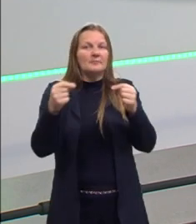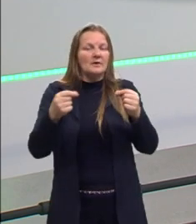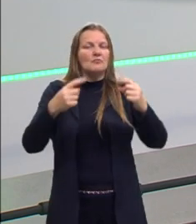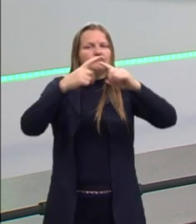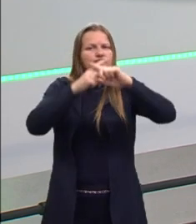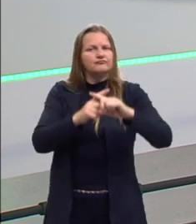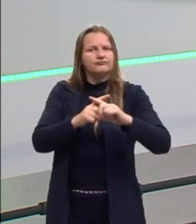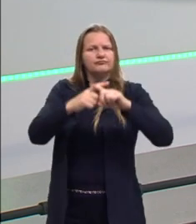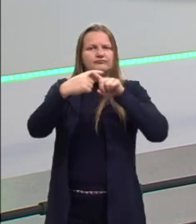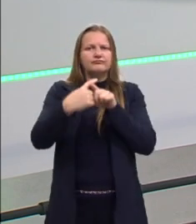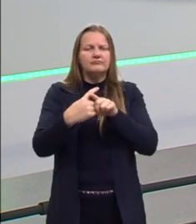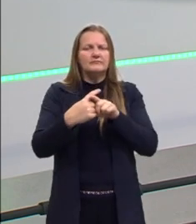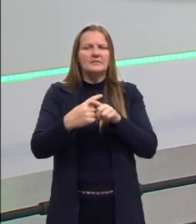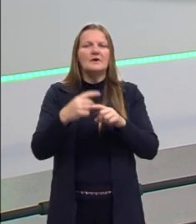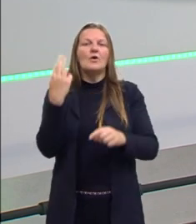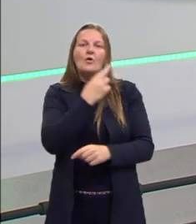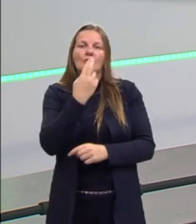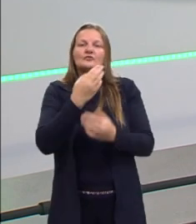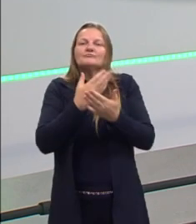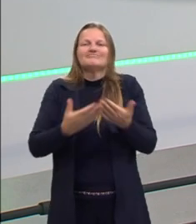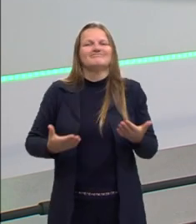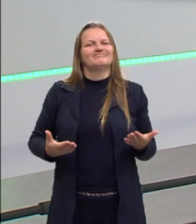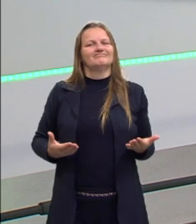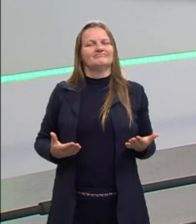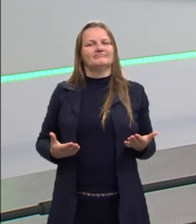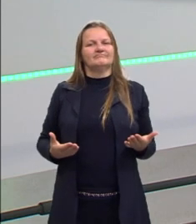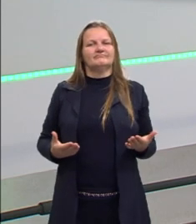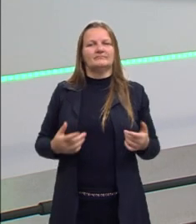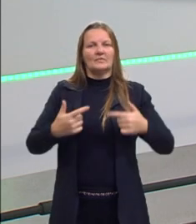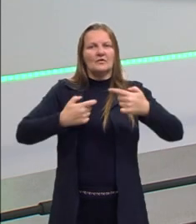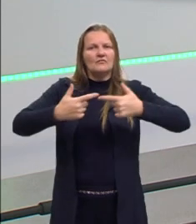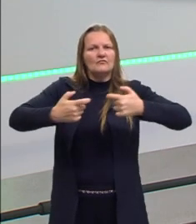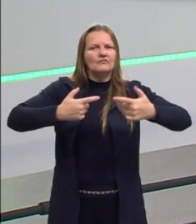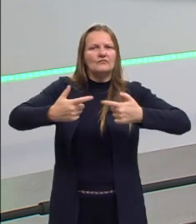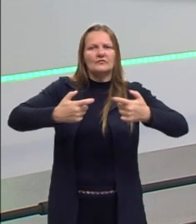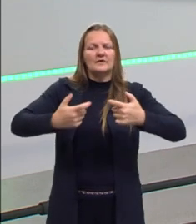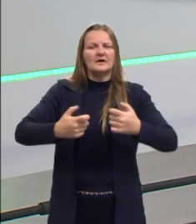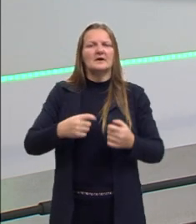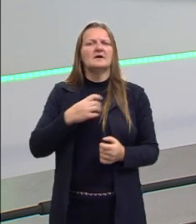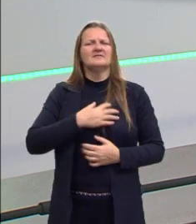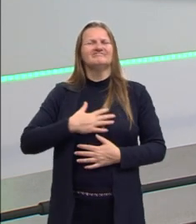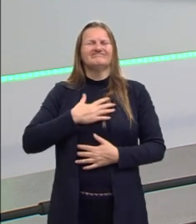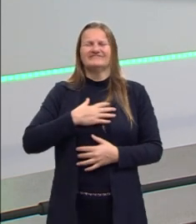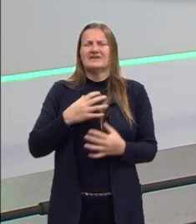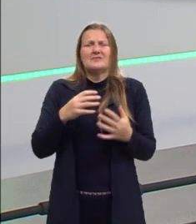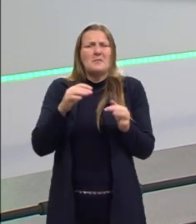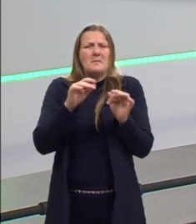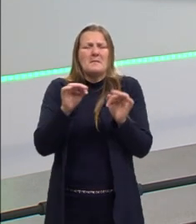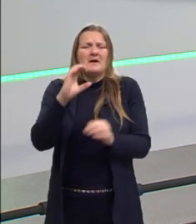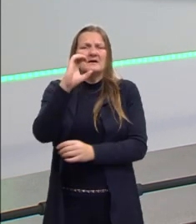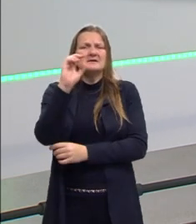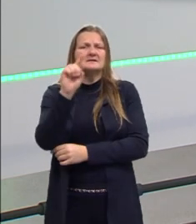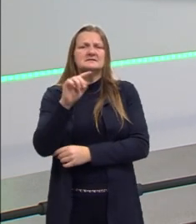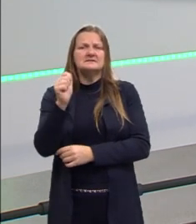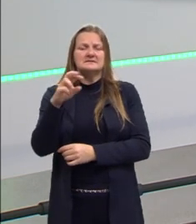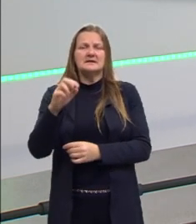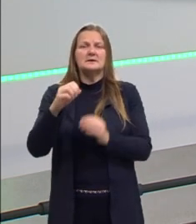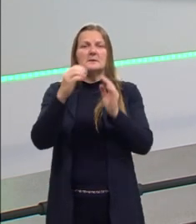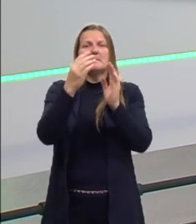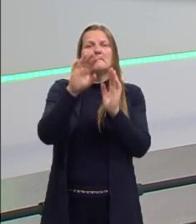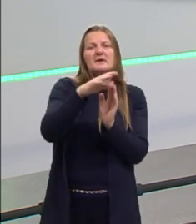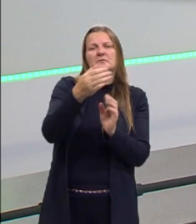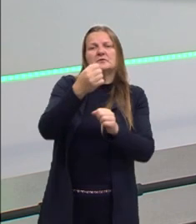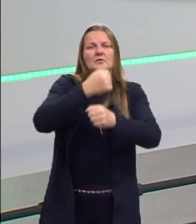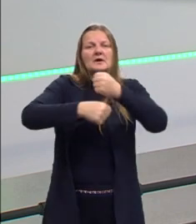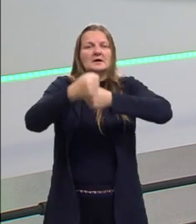os russos perderam essa guerra, e isso gerou também muita insatisfação contra o Kizar em 1905.